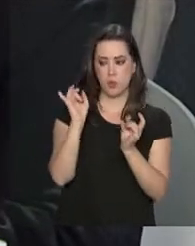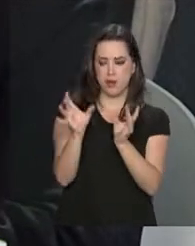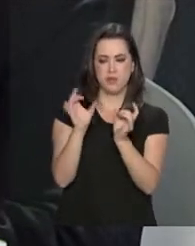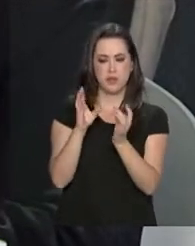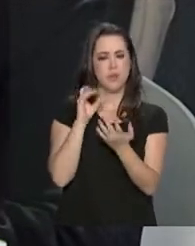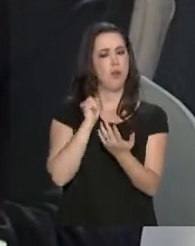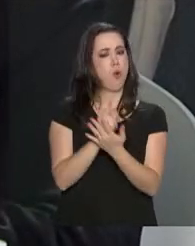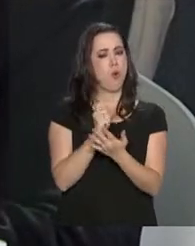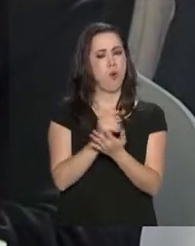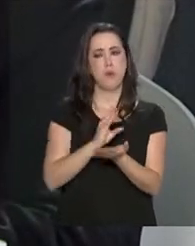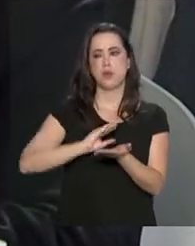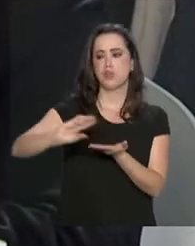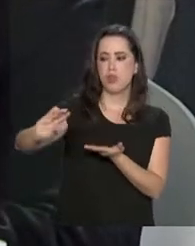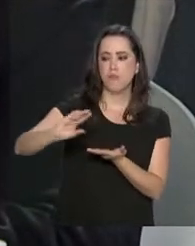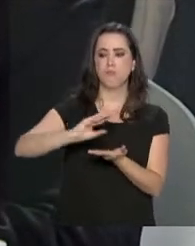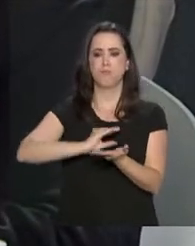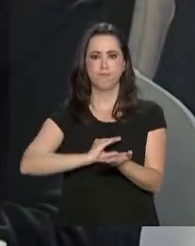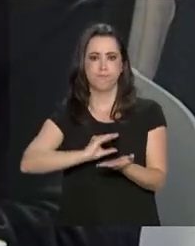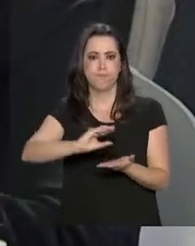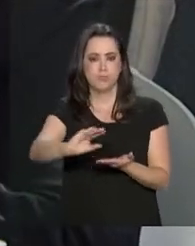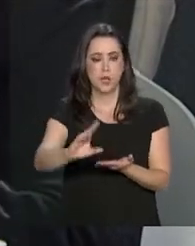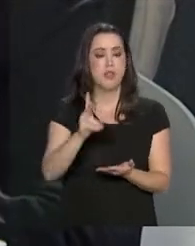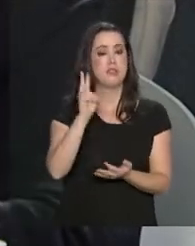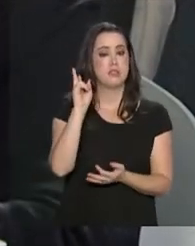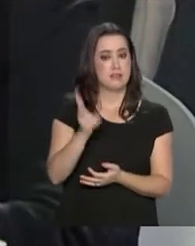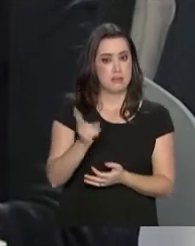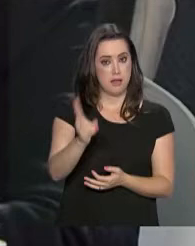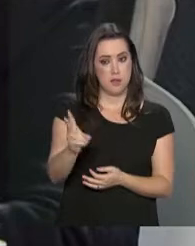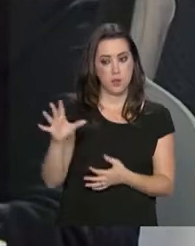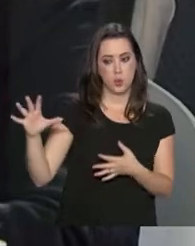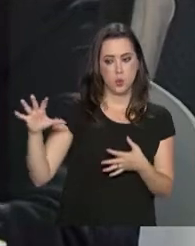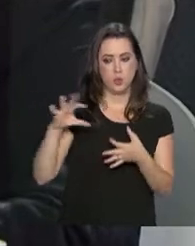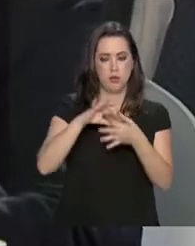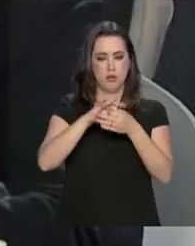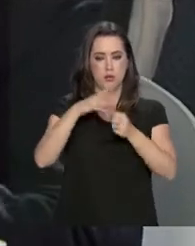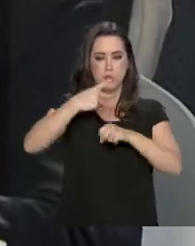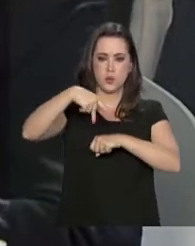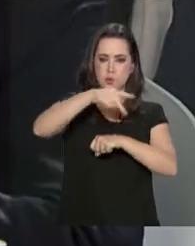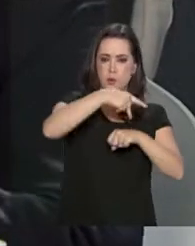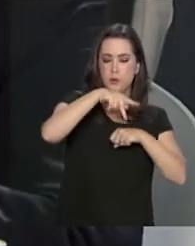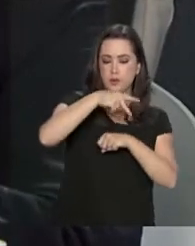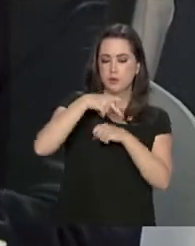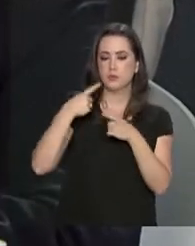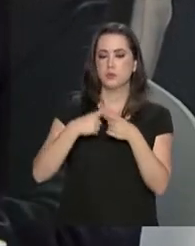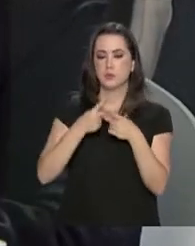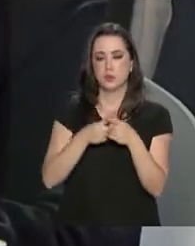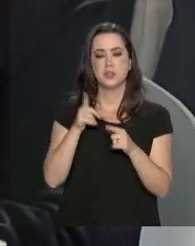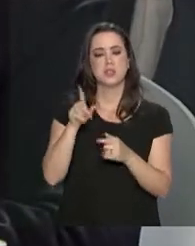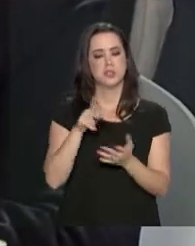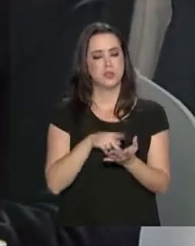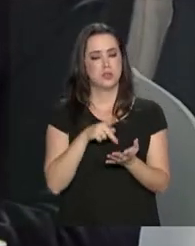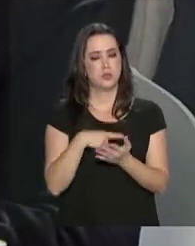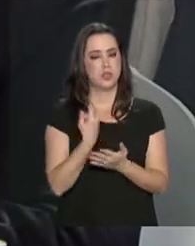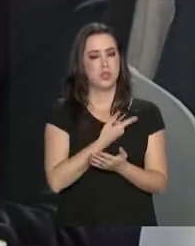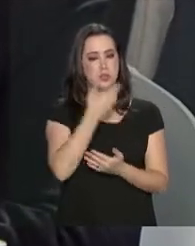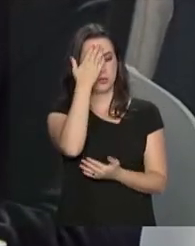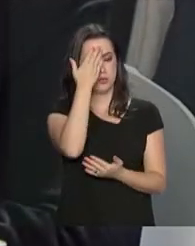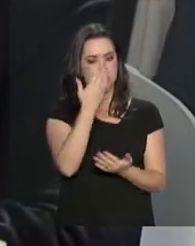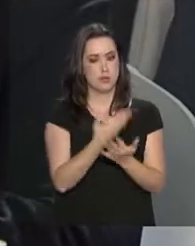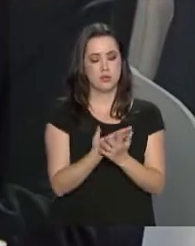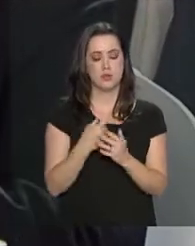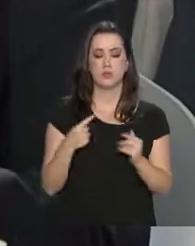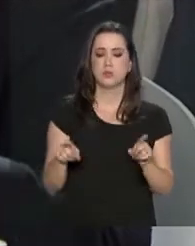mais investimentos. Respondemos com mais integração, que é exatamente nisso que nós acreditamos.